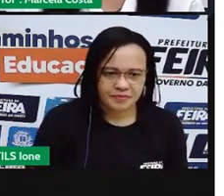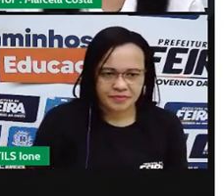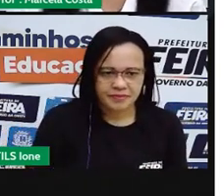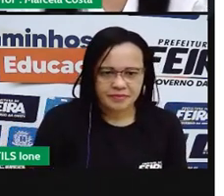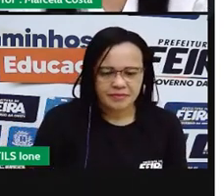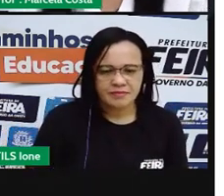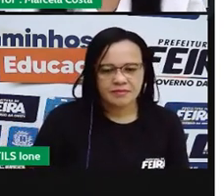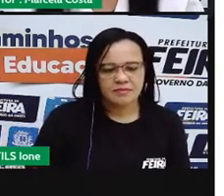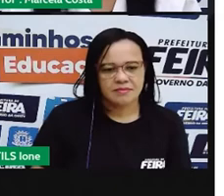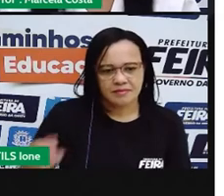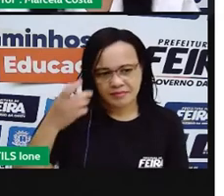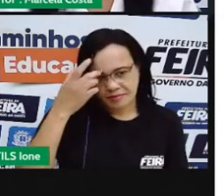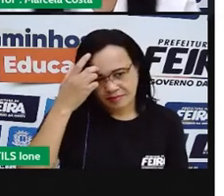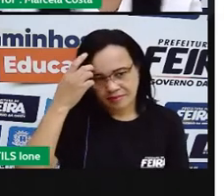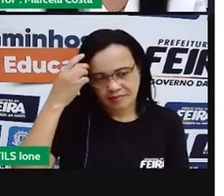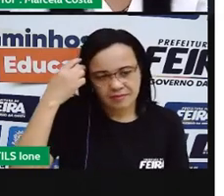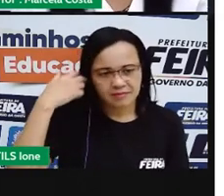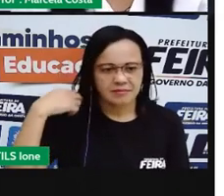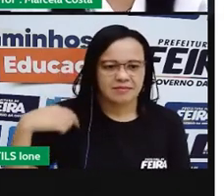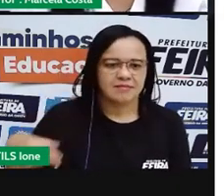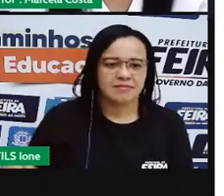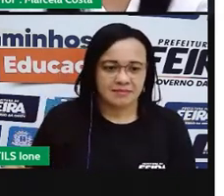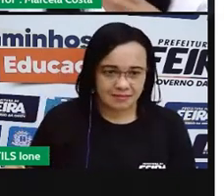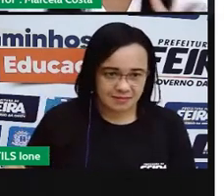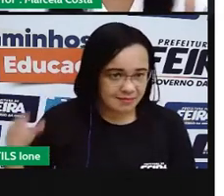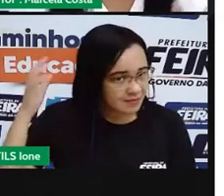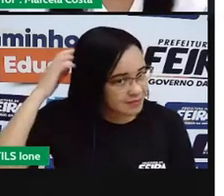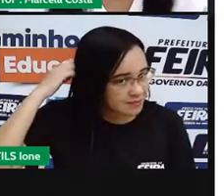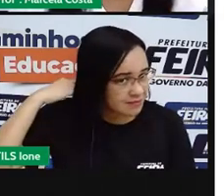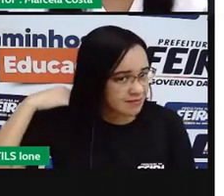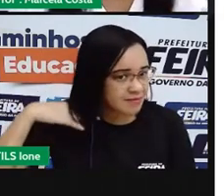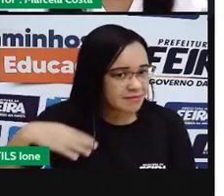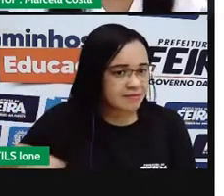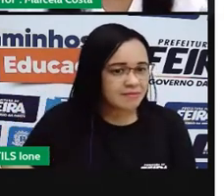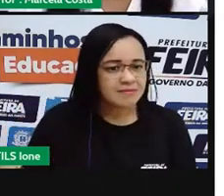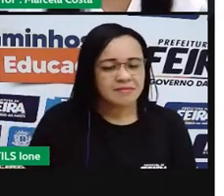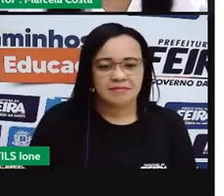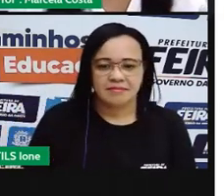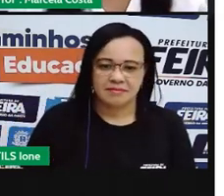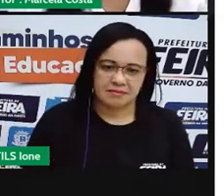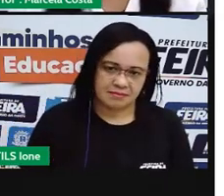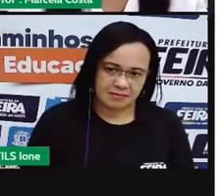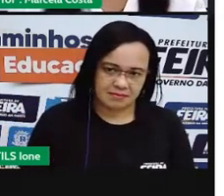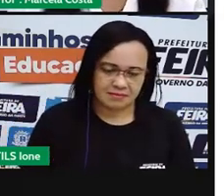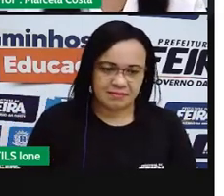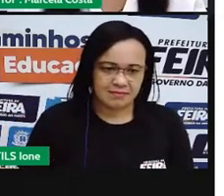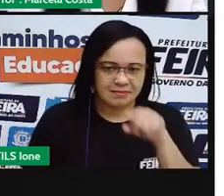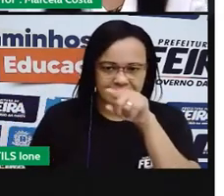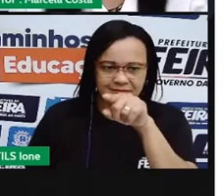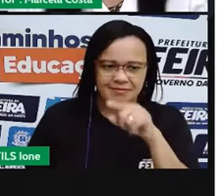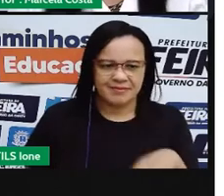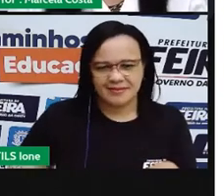Girafa. Girafa. Girafa. Esse aqui está forte demais. Tenho certeza que você já sabe qual é o nome desse animal.